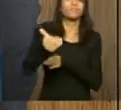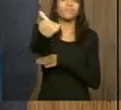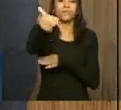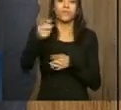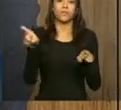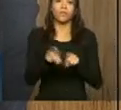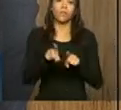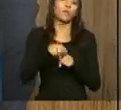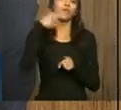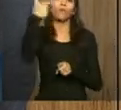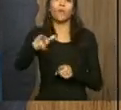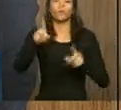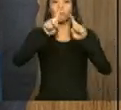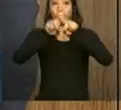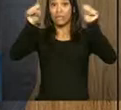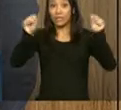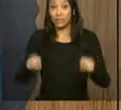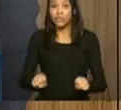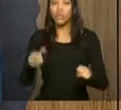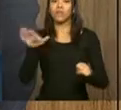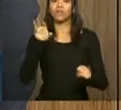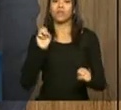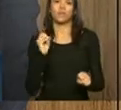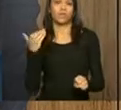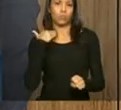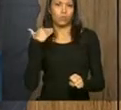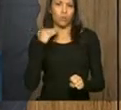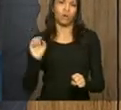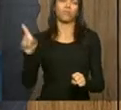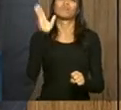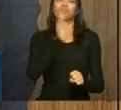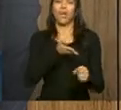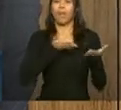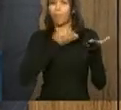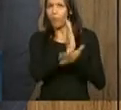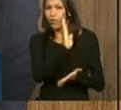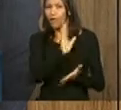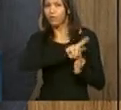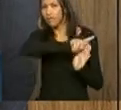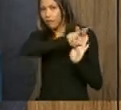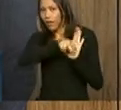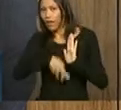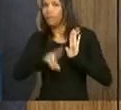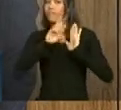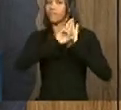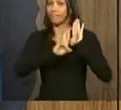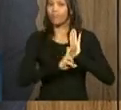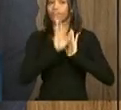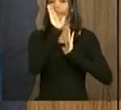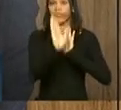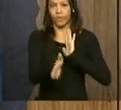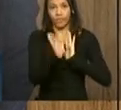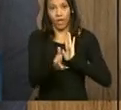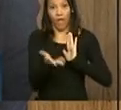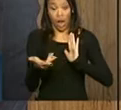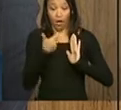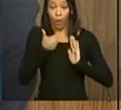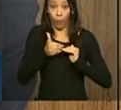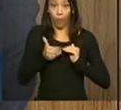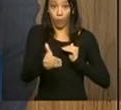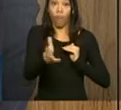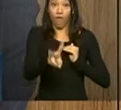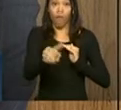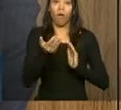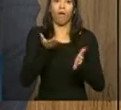chamado Sistema Bancário Paralelo, também já foram aprovadas uma série de recomendações, mais uma recomendação seria aprovada agora,